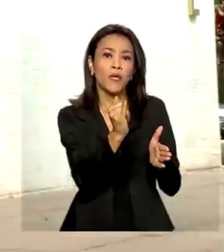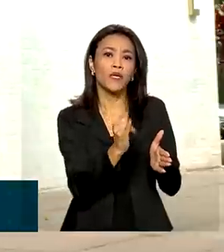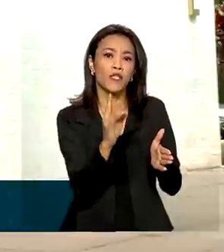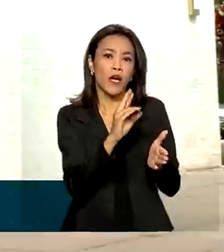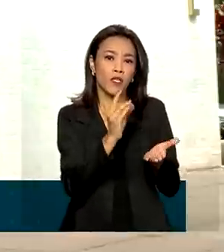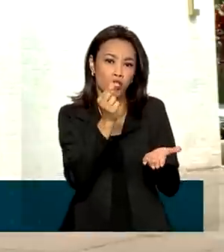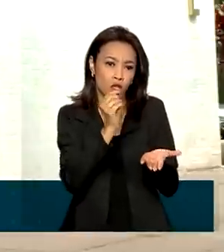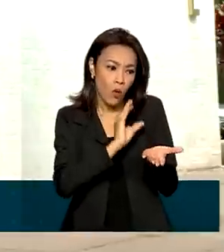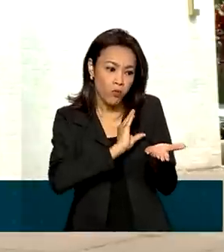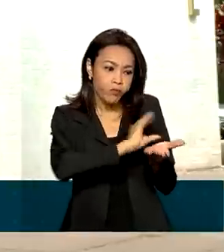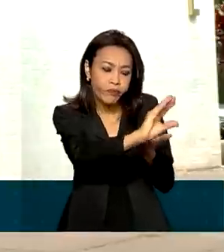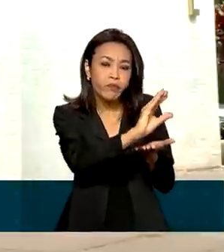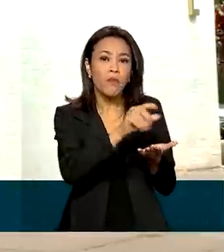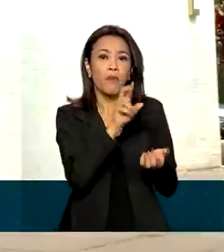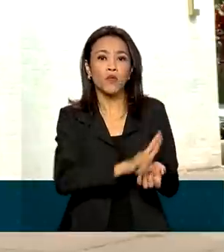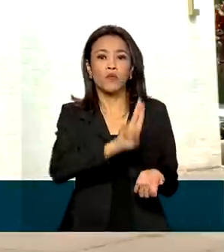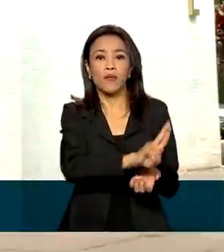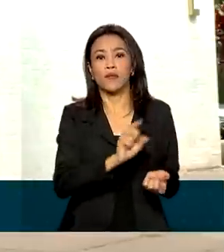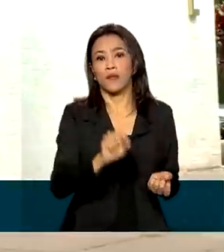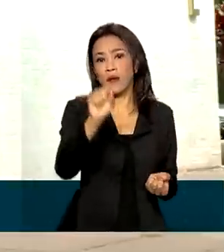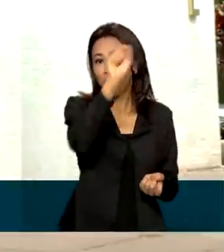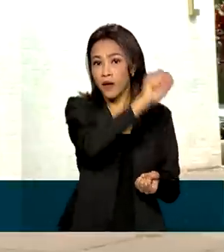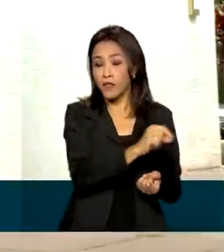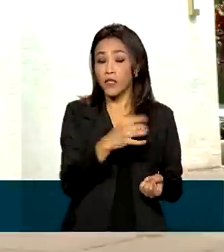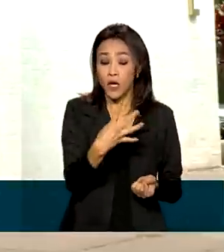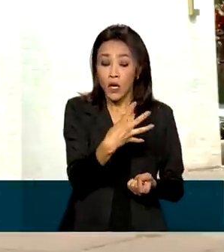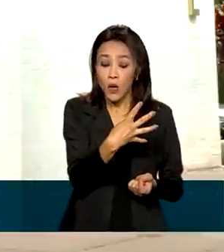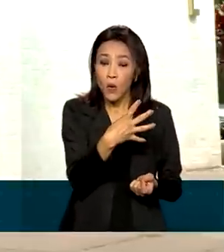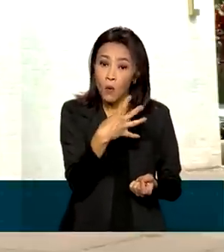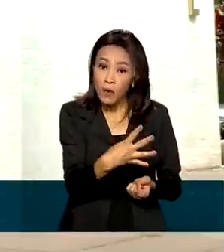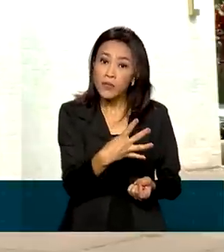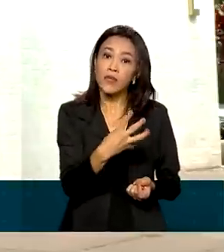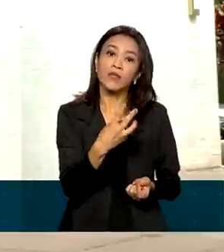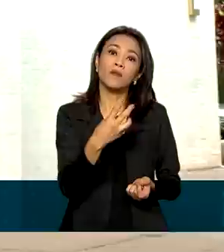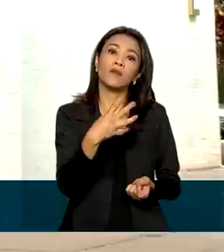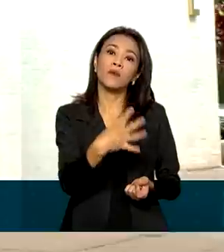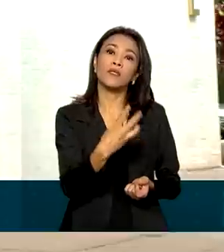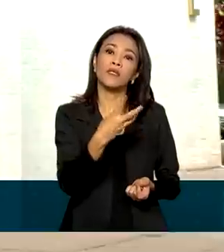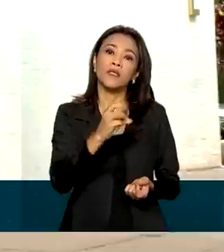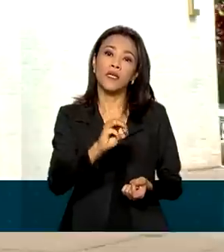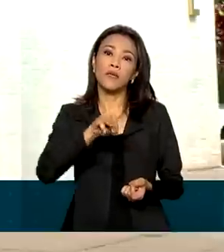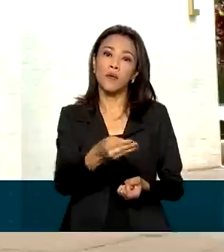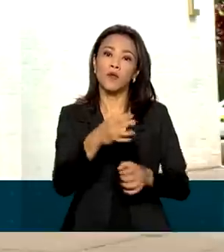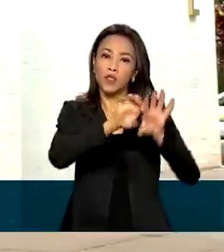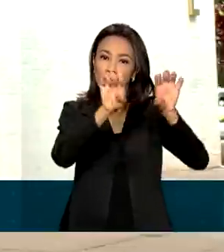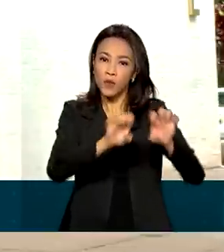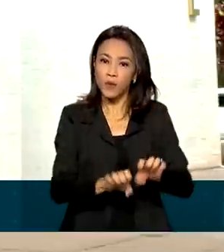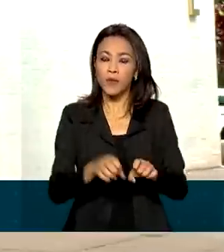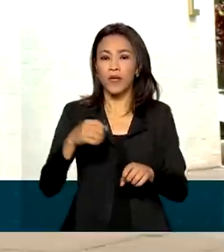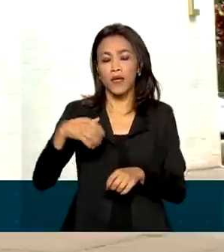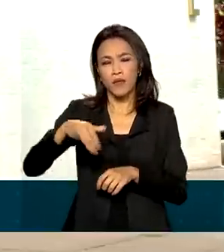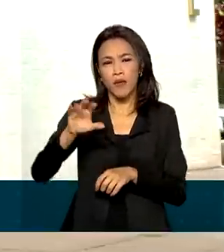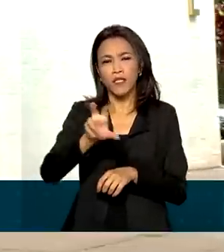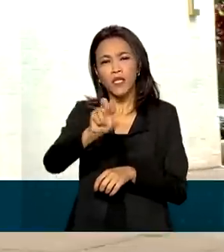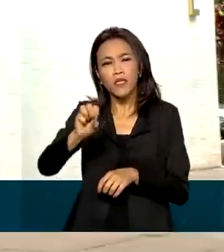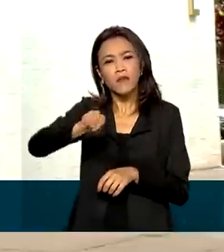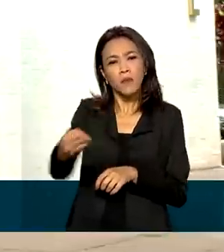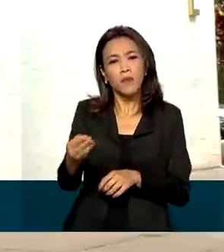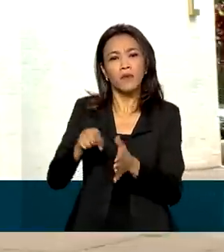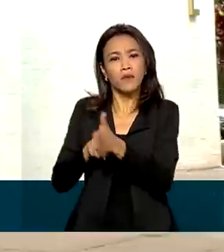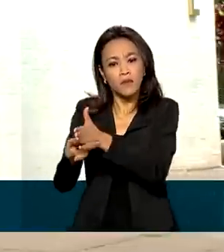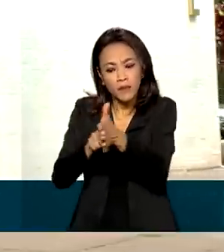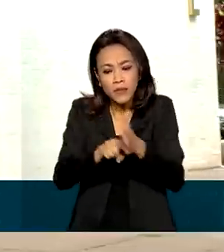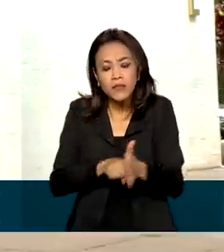nas universidades federais, sendo 430 milhões em infraestrutura e 500 milhões para projetos de pesquisa. Além